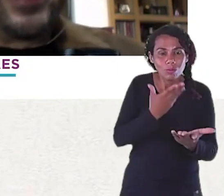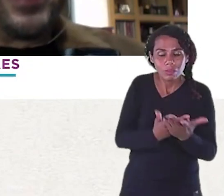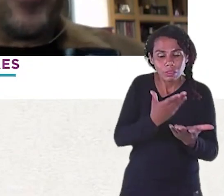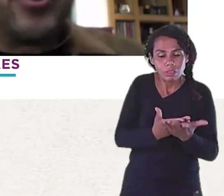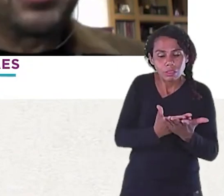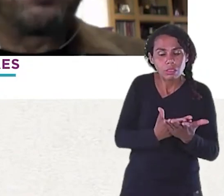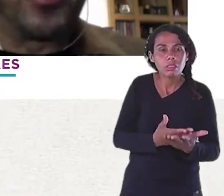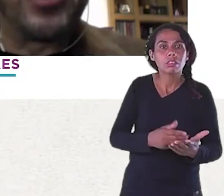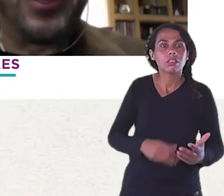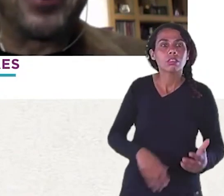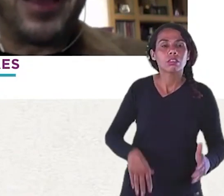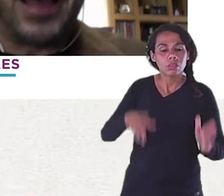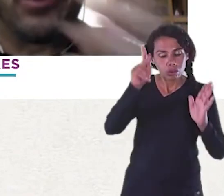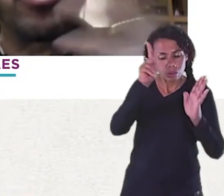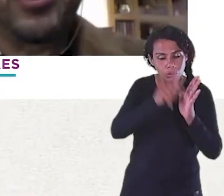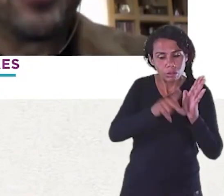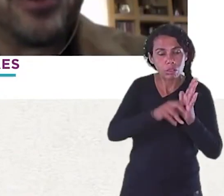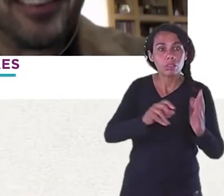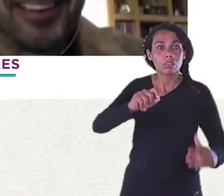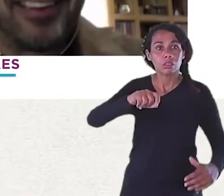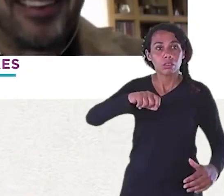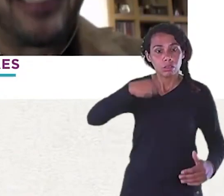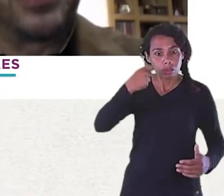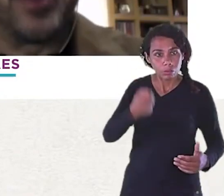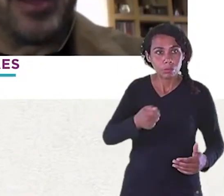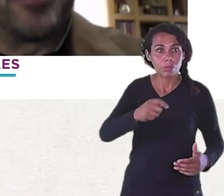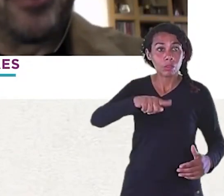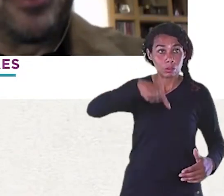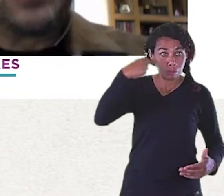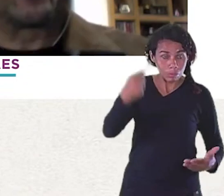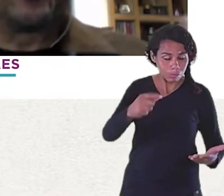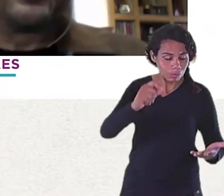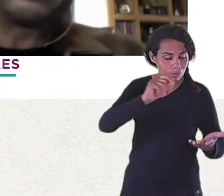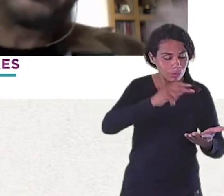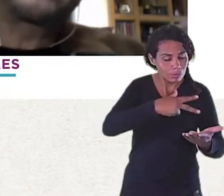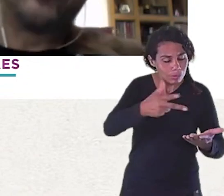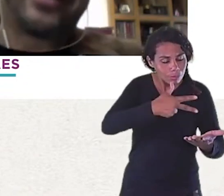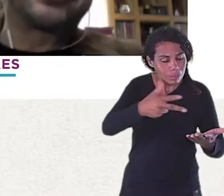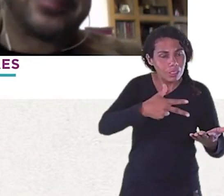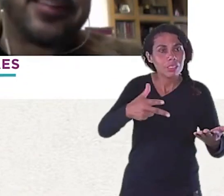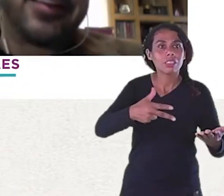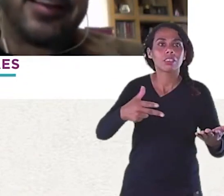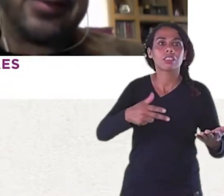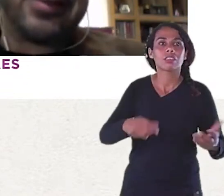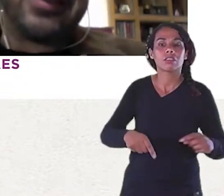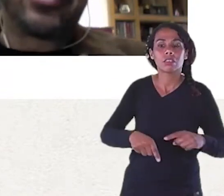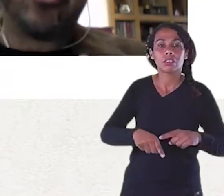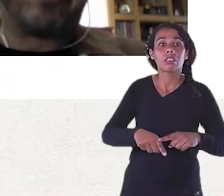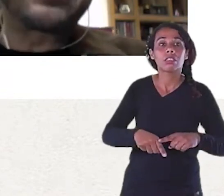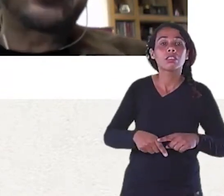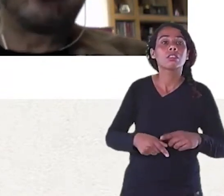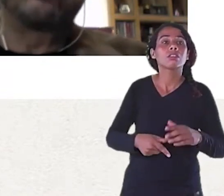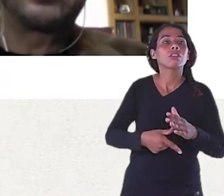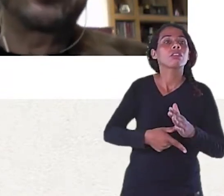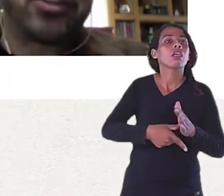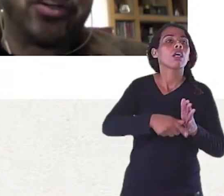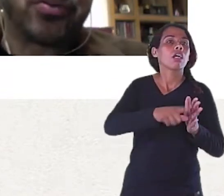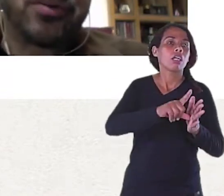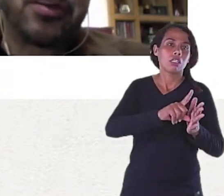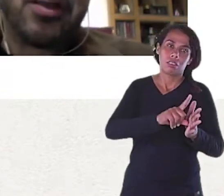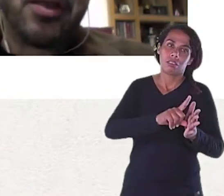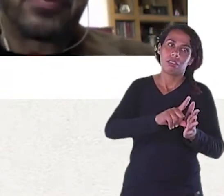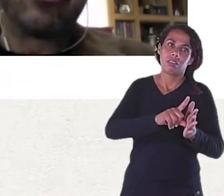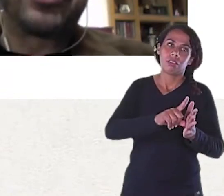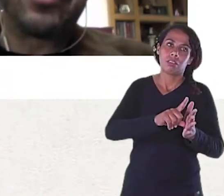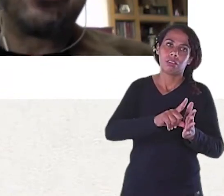Hoje se projeta Até o cheiro De dentro do carro Então tudo isso É pensado antes Então não pode ser Só um gesto